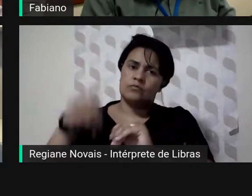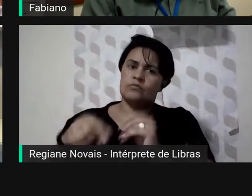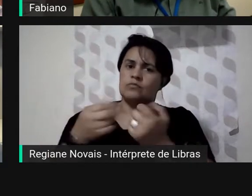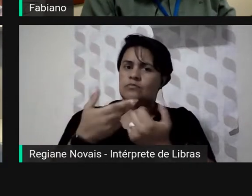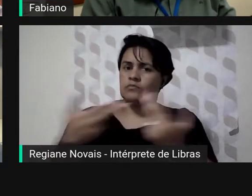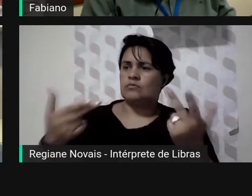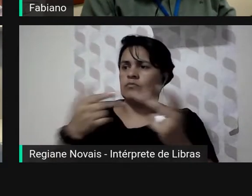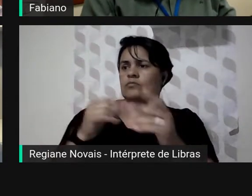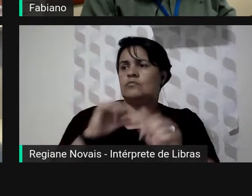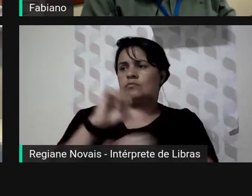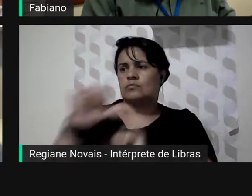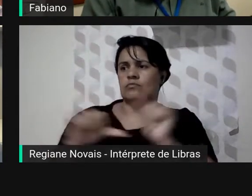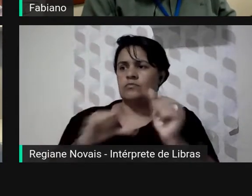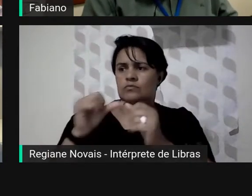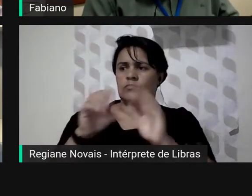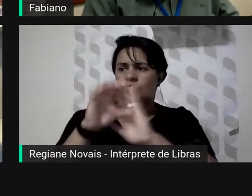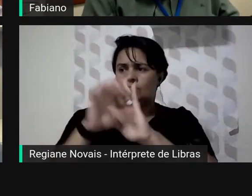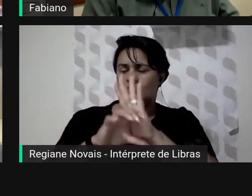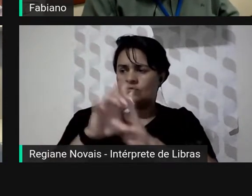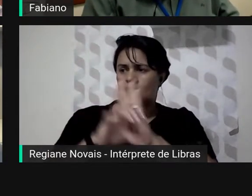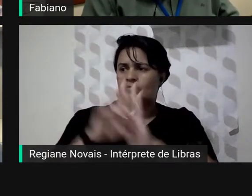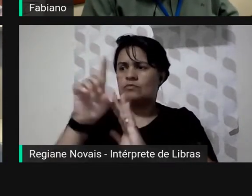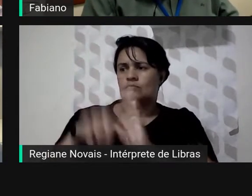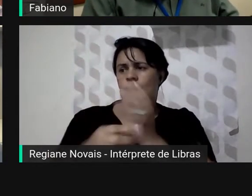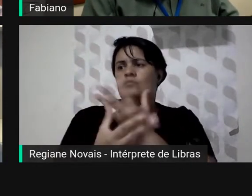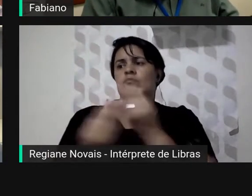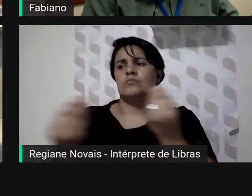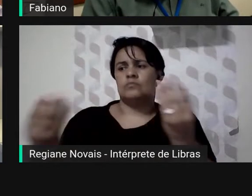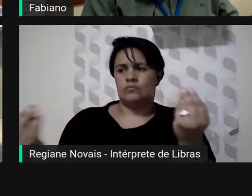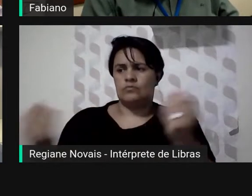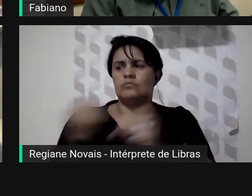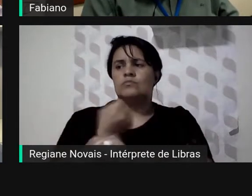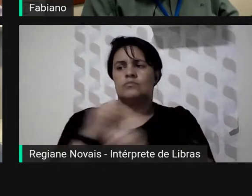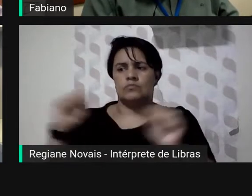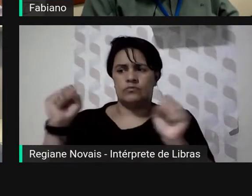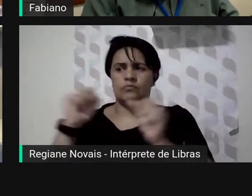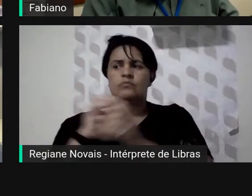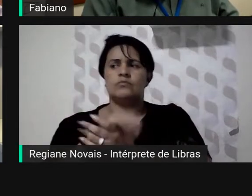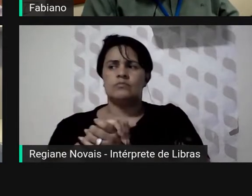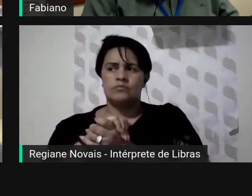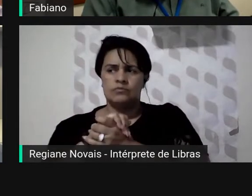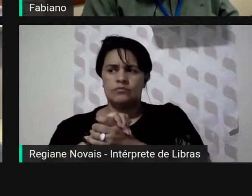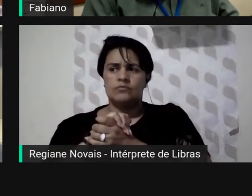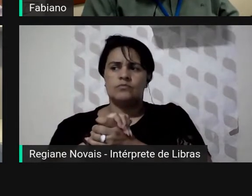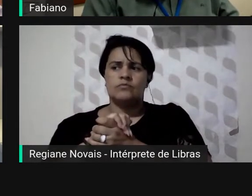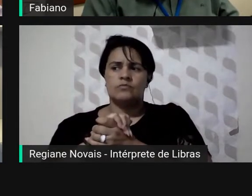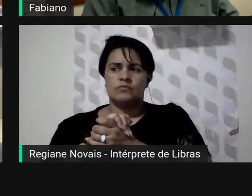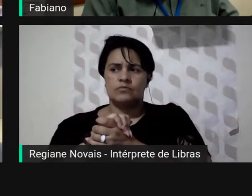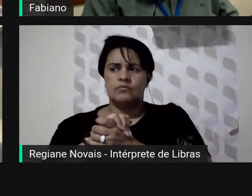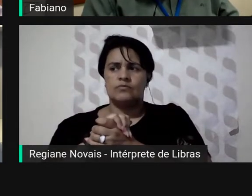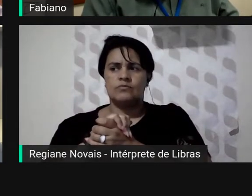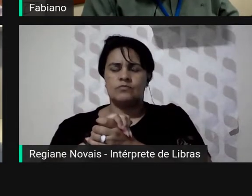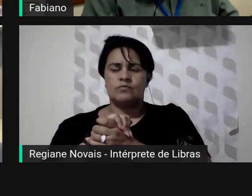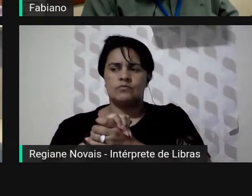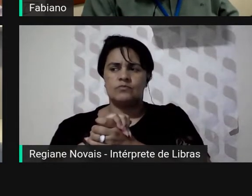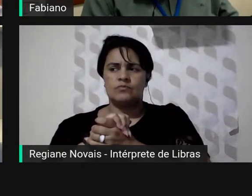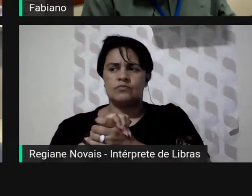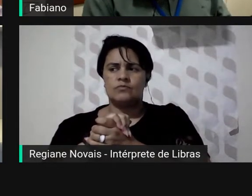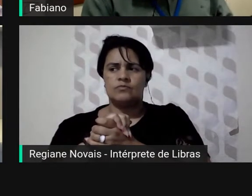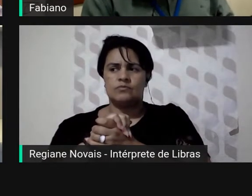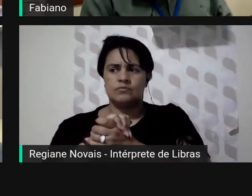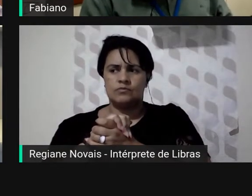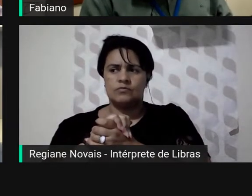inovação de conceitos é muito grande e muito provavelmente já está tanto em